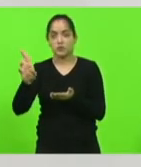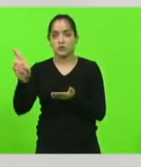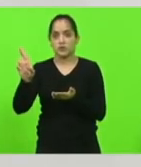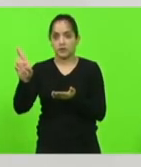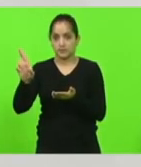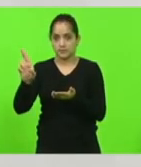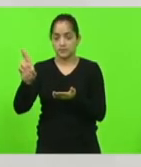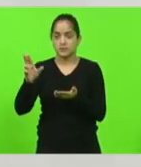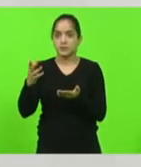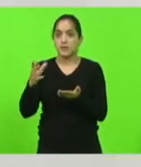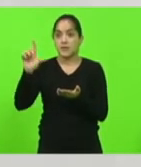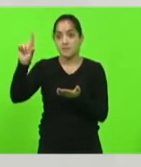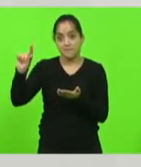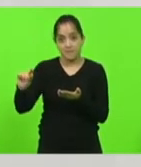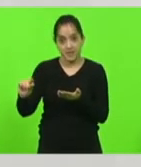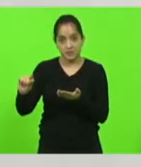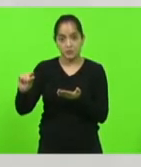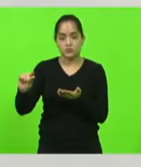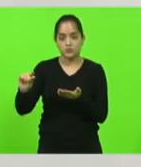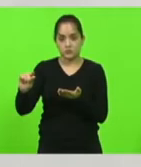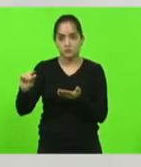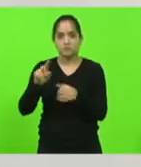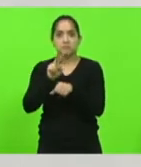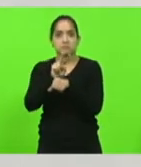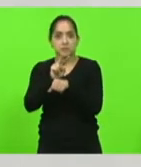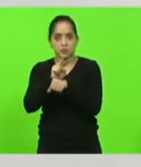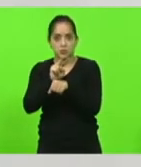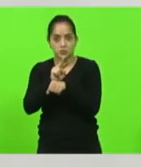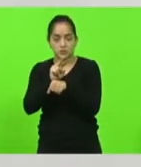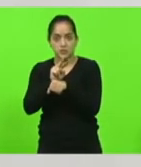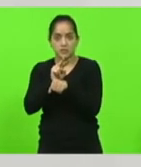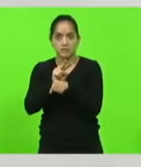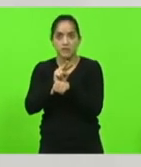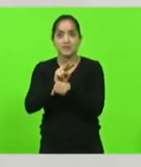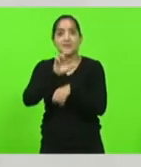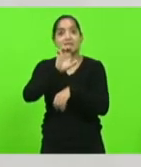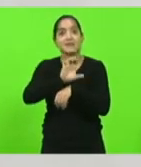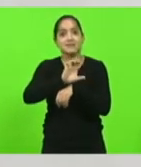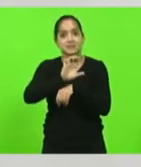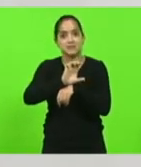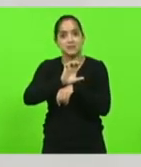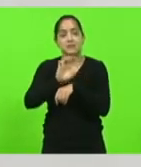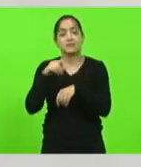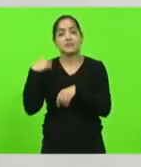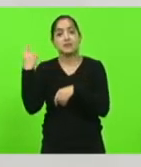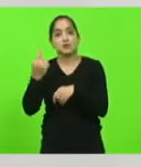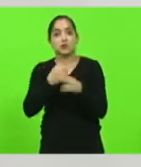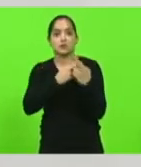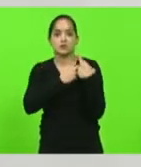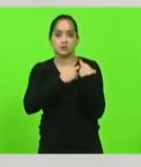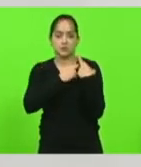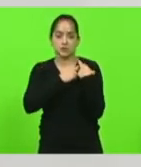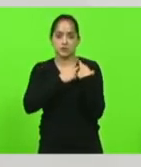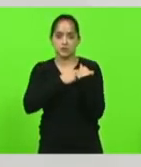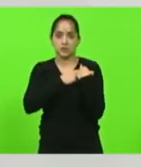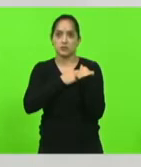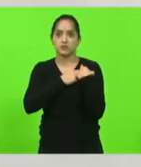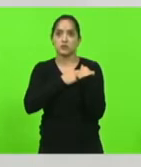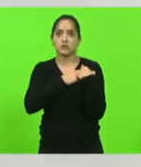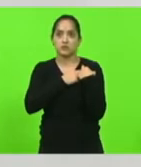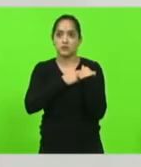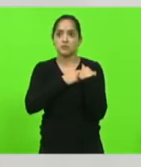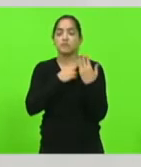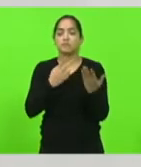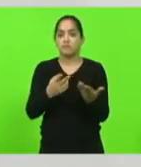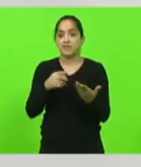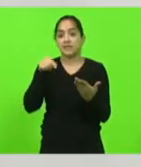estaduais menos de 40 milhões de reais para conservar essas rodovias estaduais que são nossa competência competência do executivo executar competência